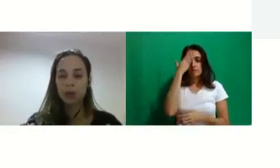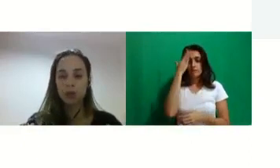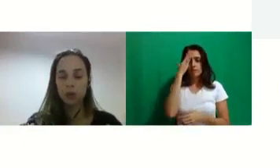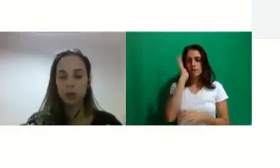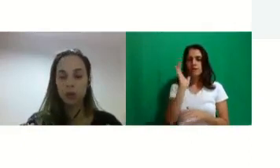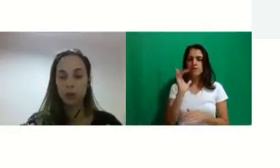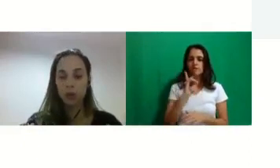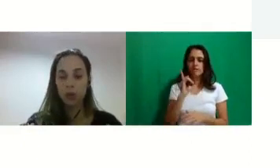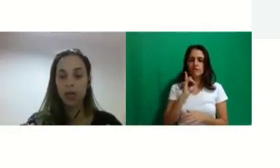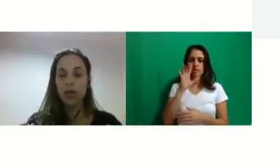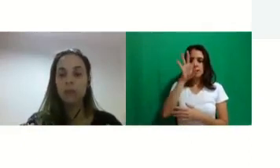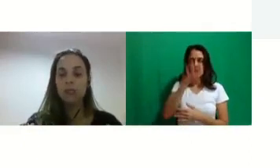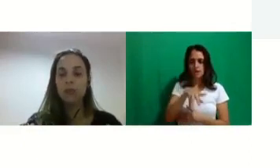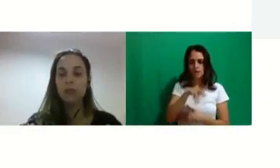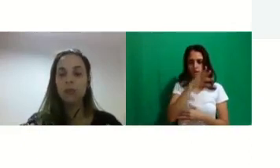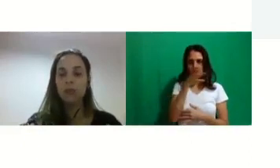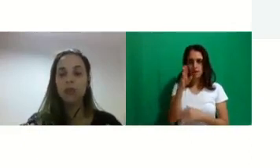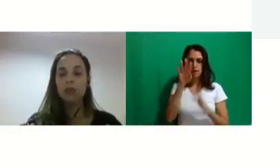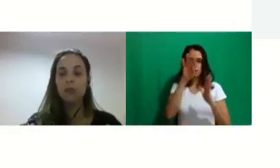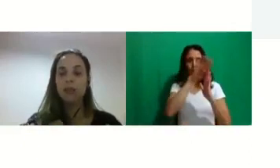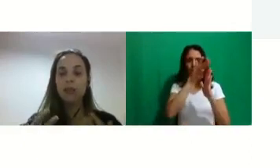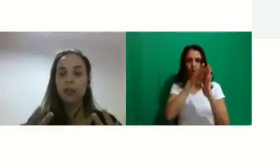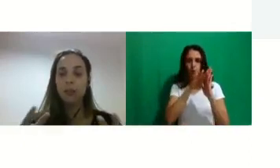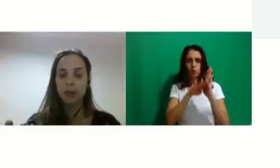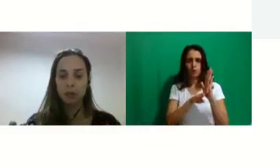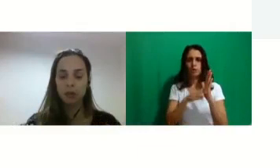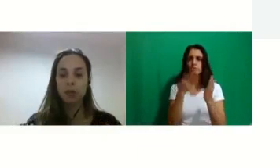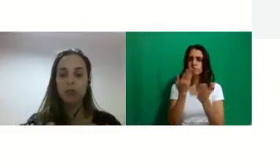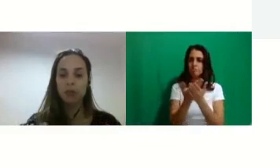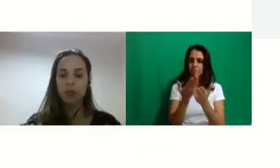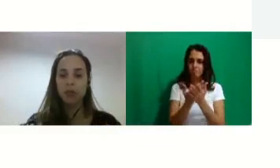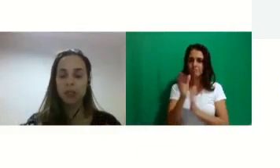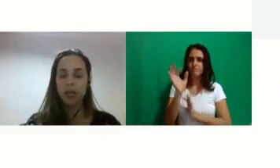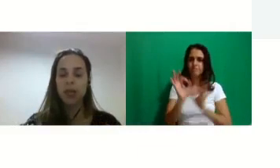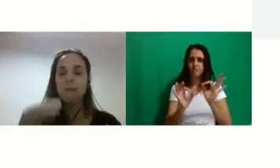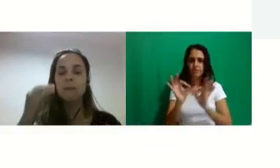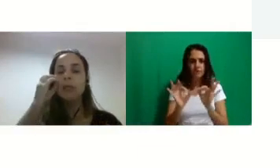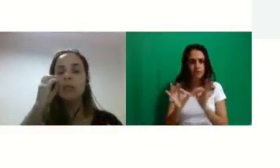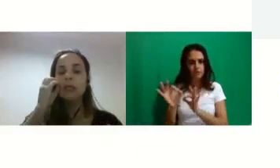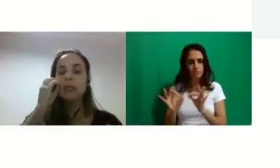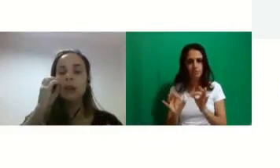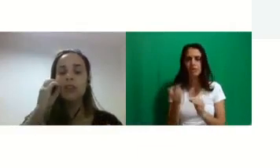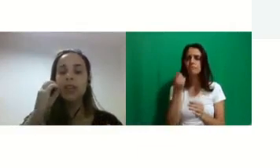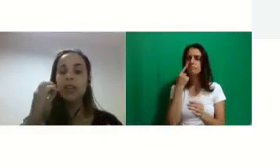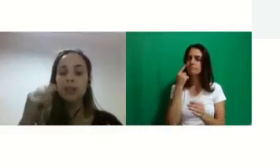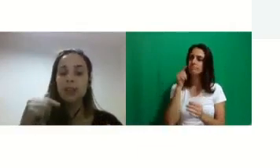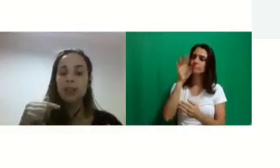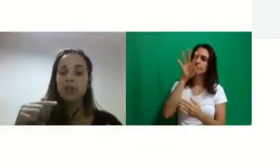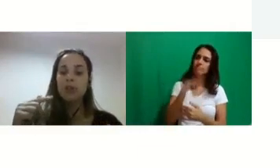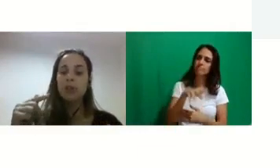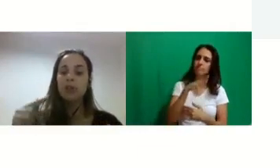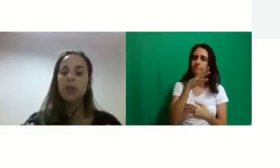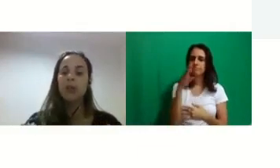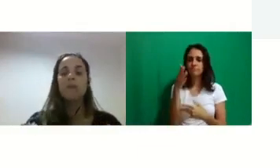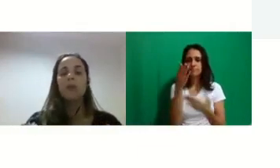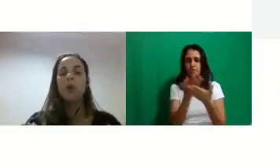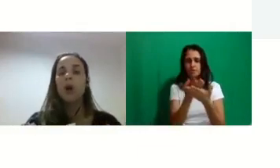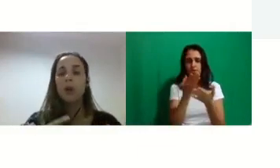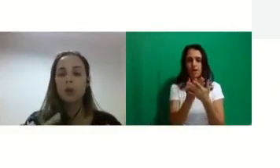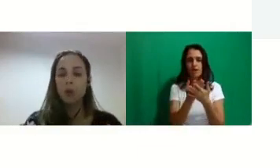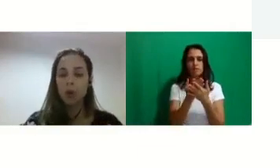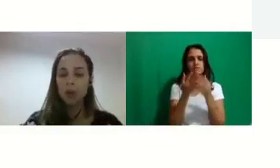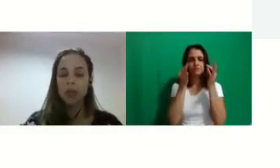quanto o cronograma são documentos de planejamento, de previsões, né? Então, fiquem atentos porque,